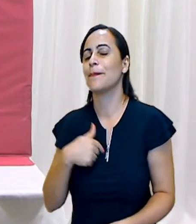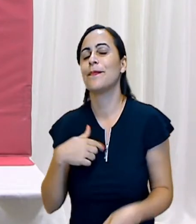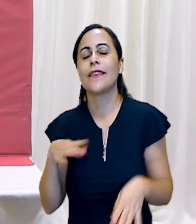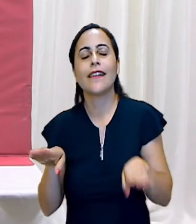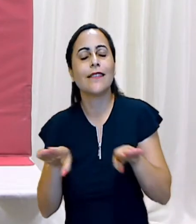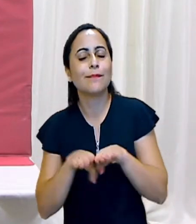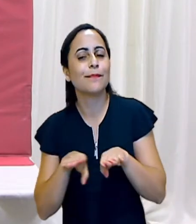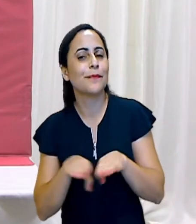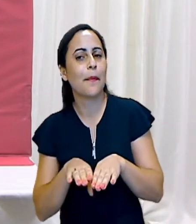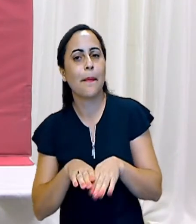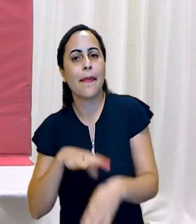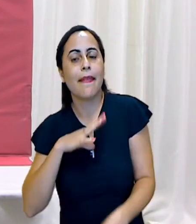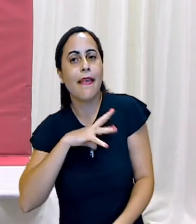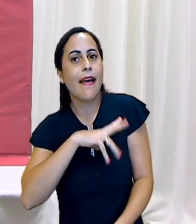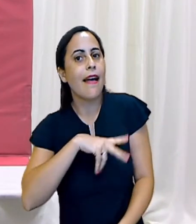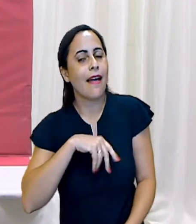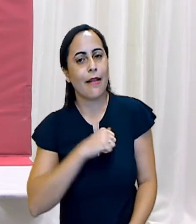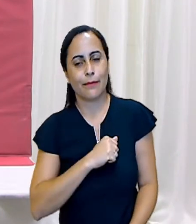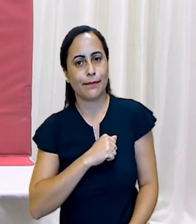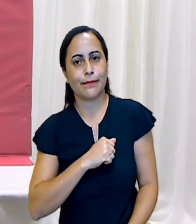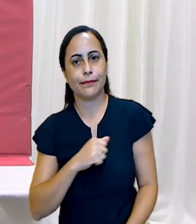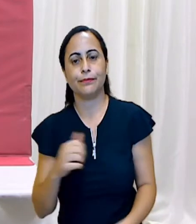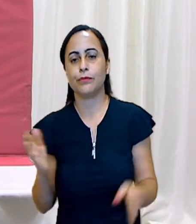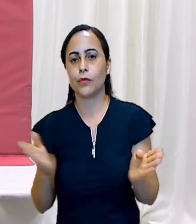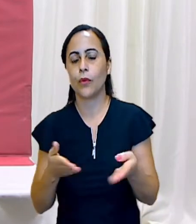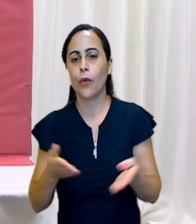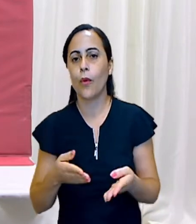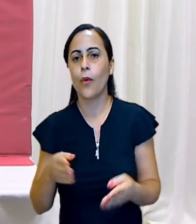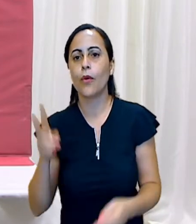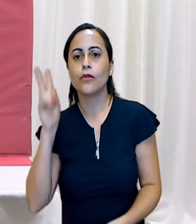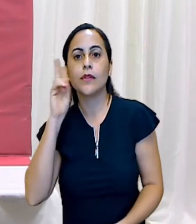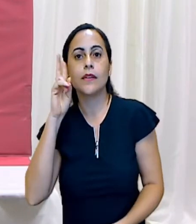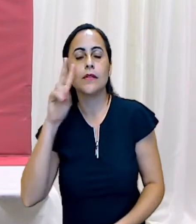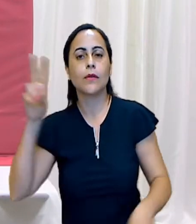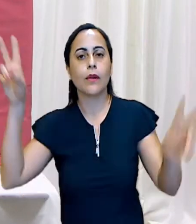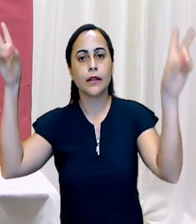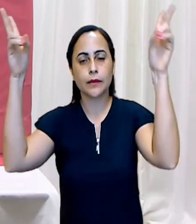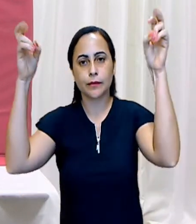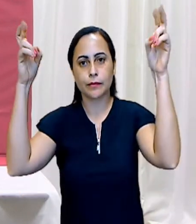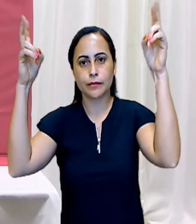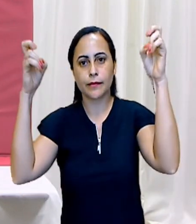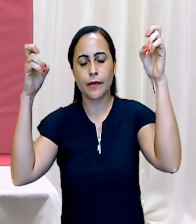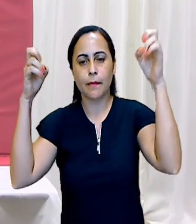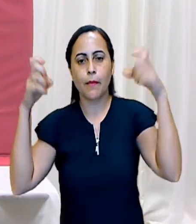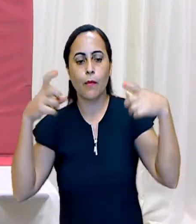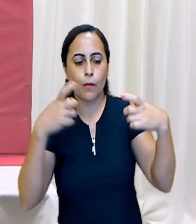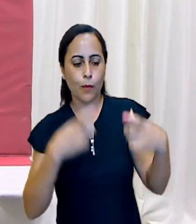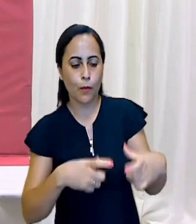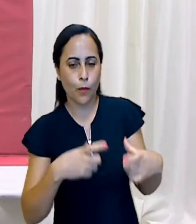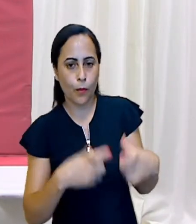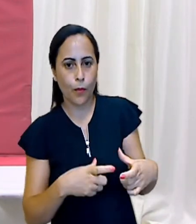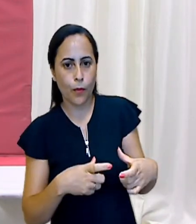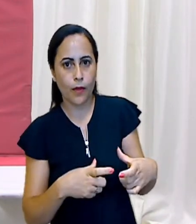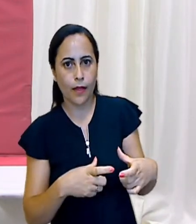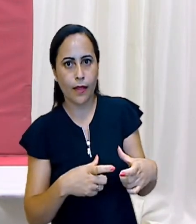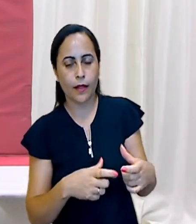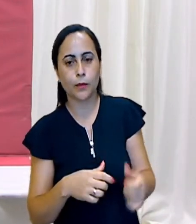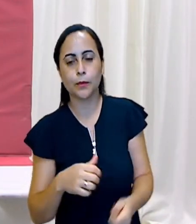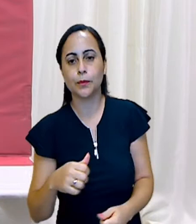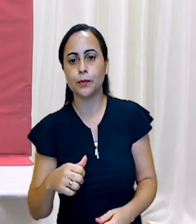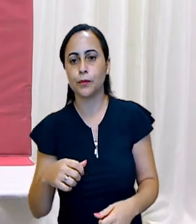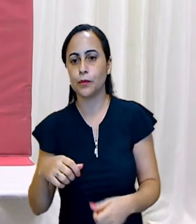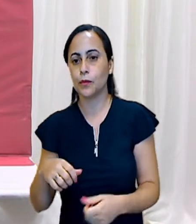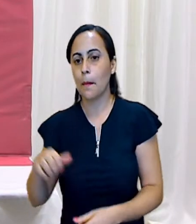adoro as histórias do Marcelo. Hoje a história é O Bairro do Marcelo, da autora Ruth Rocha.